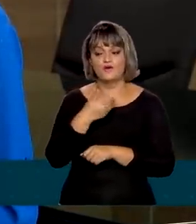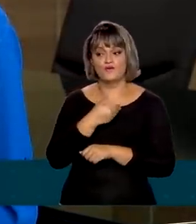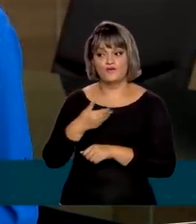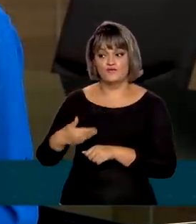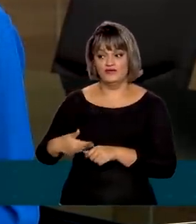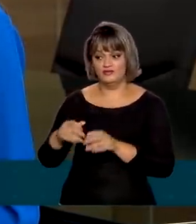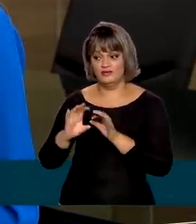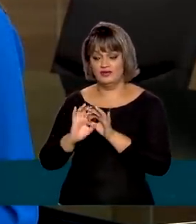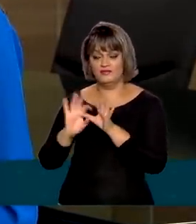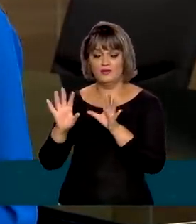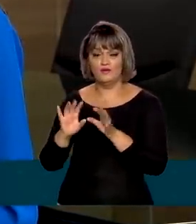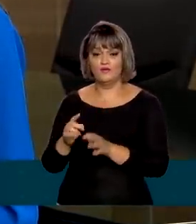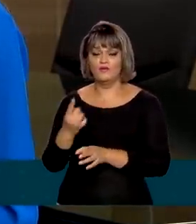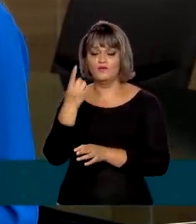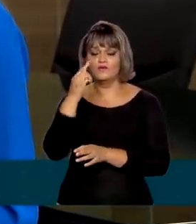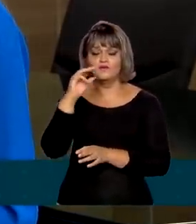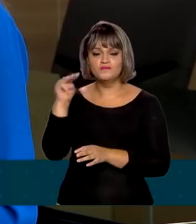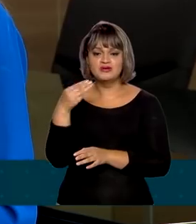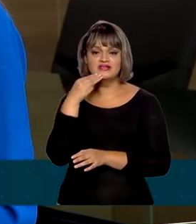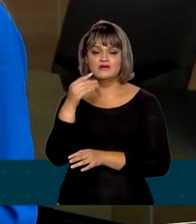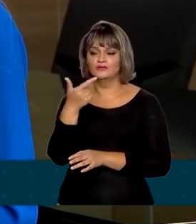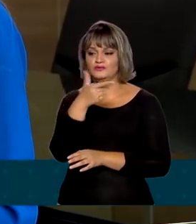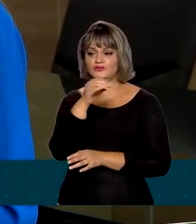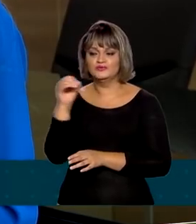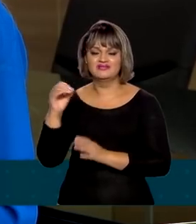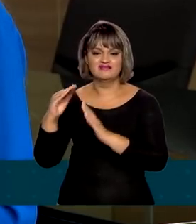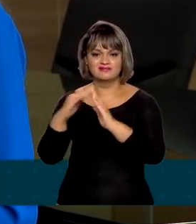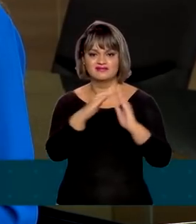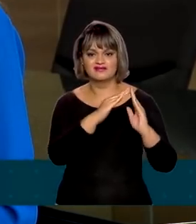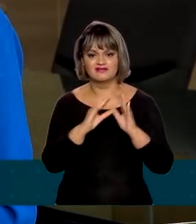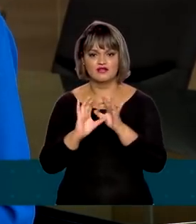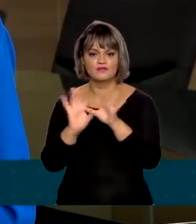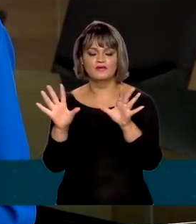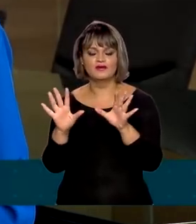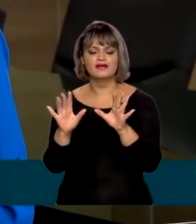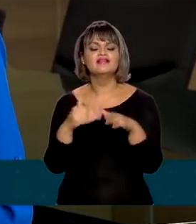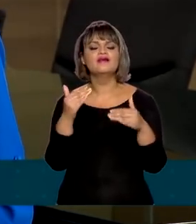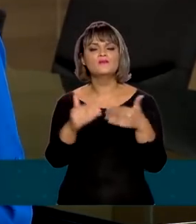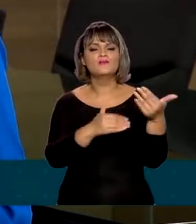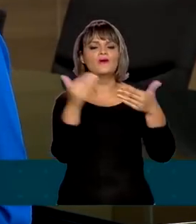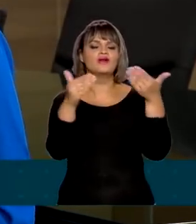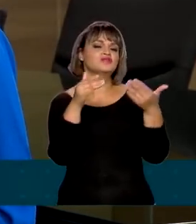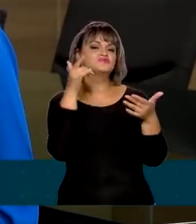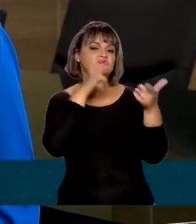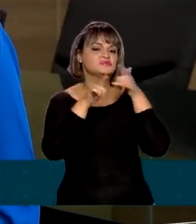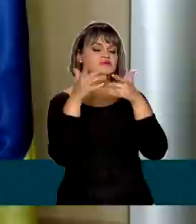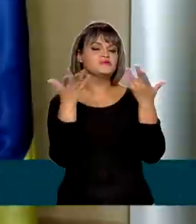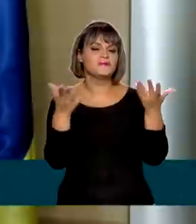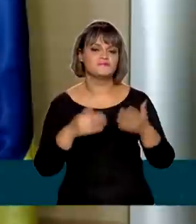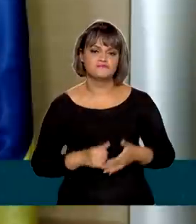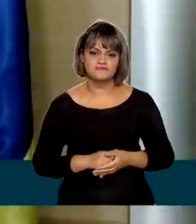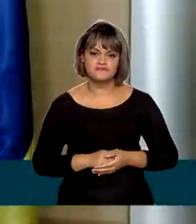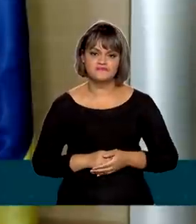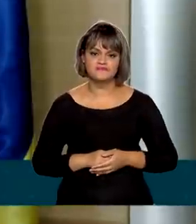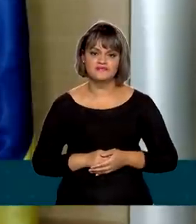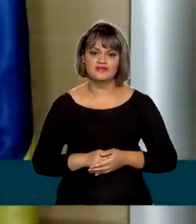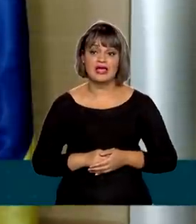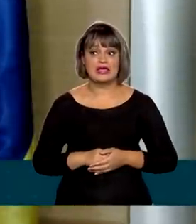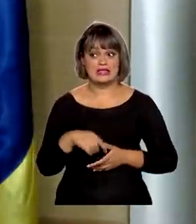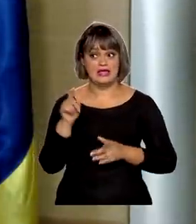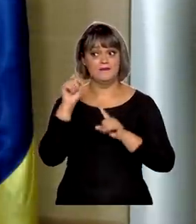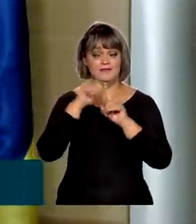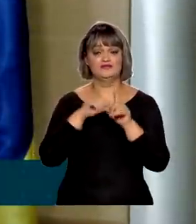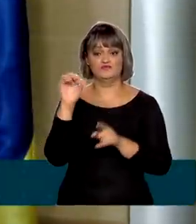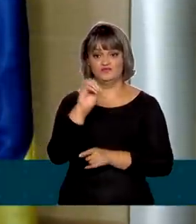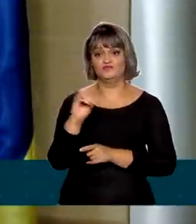de 1 milhão e 200 mil moradias desde 2019. Quais os avanços aí trazidos por esse programa? Esse número é de outubro